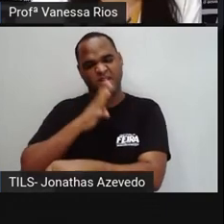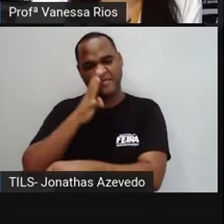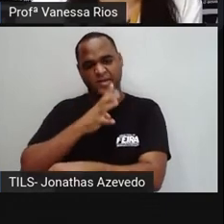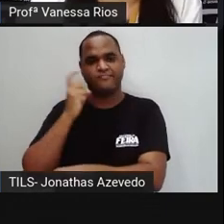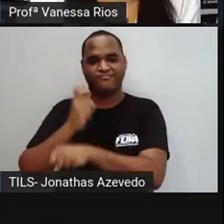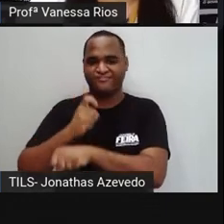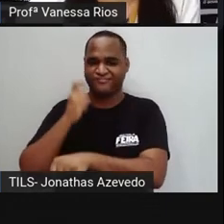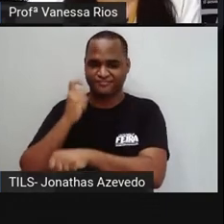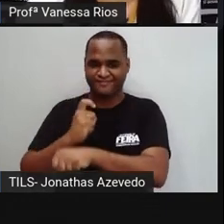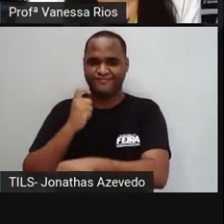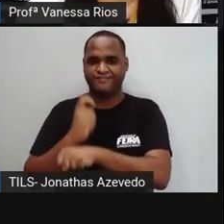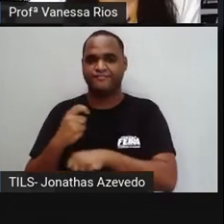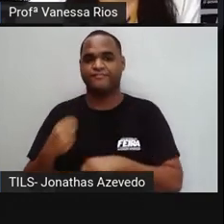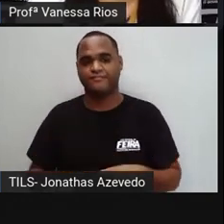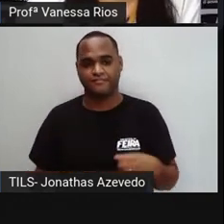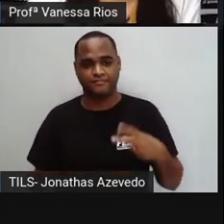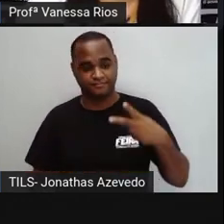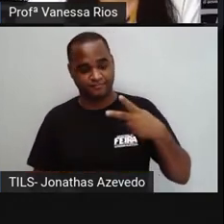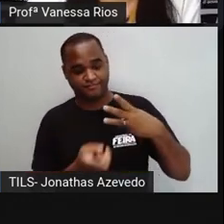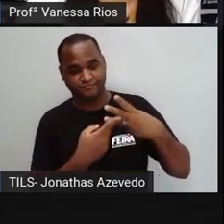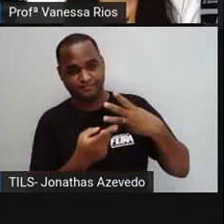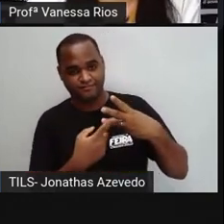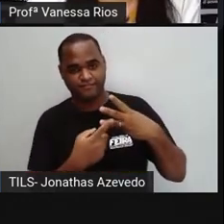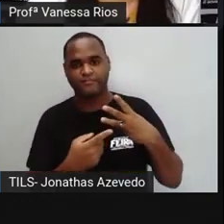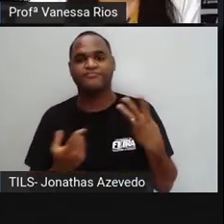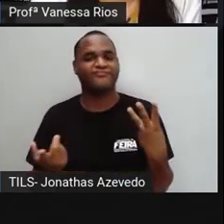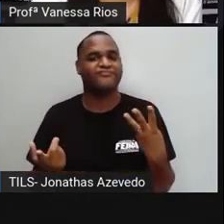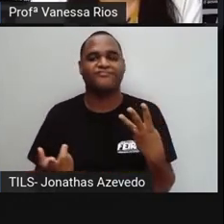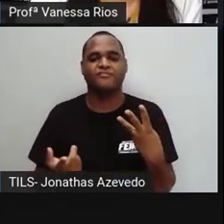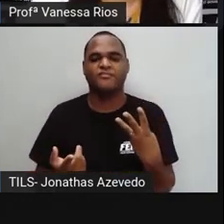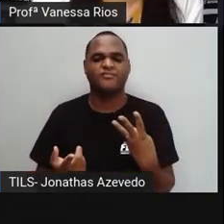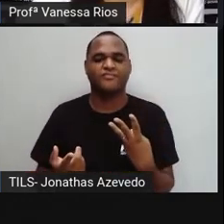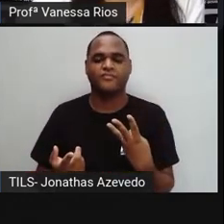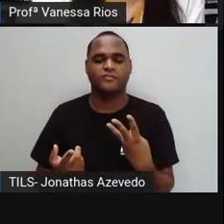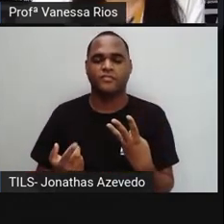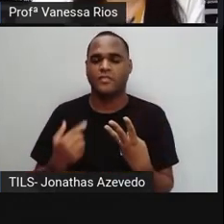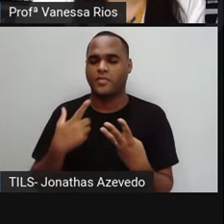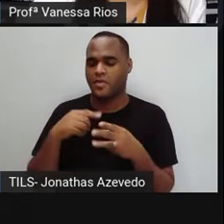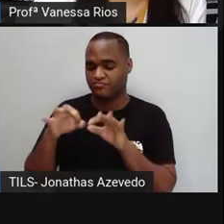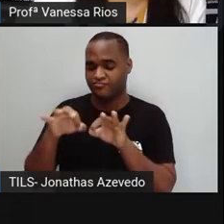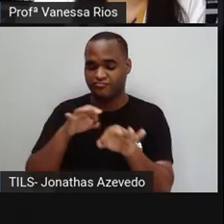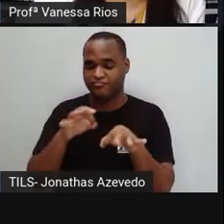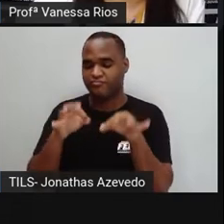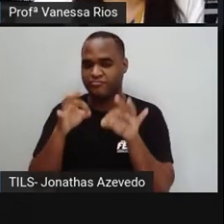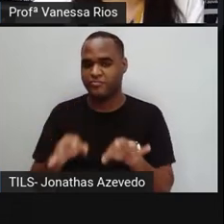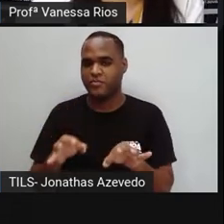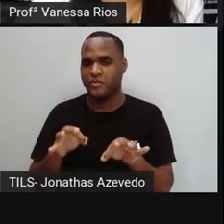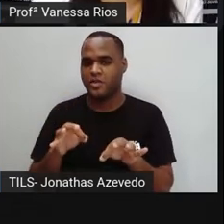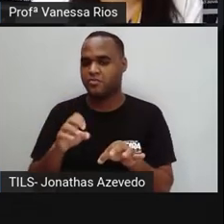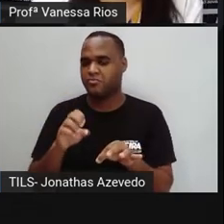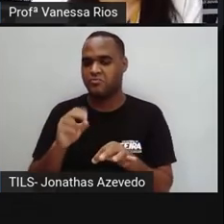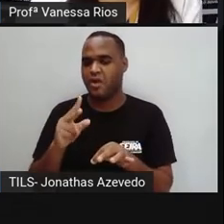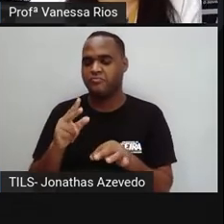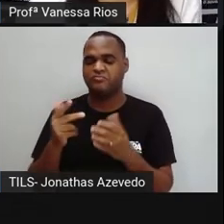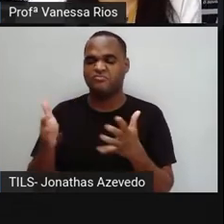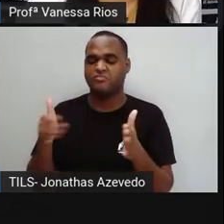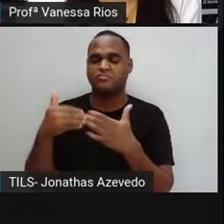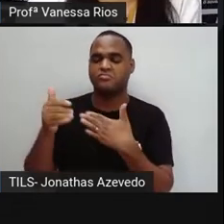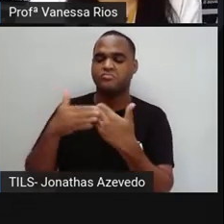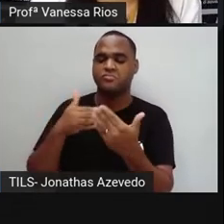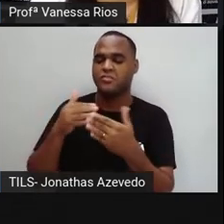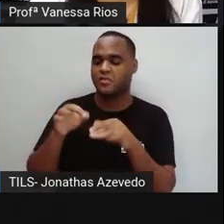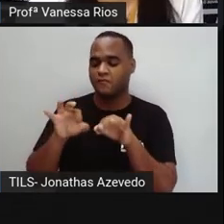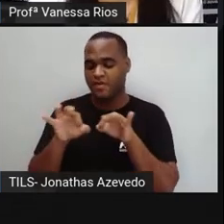insistente. Tapar o sol com a peneira. Que demonstra ineficiência ou negligência. Quer fazer uma